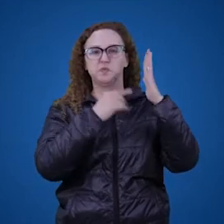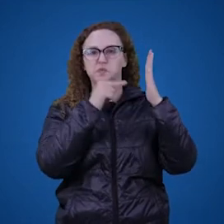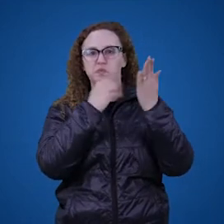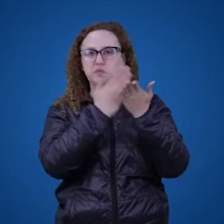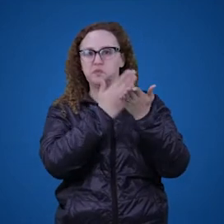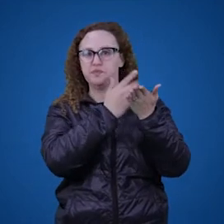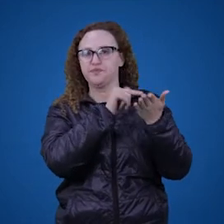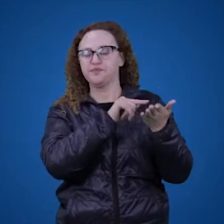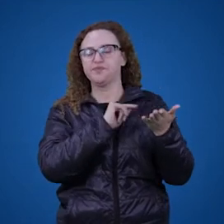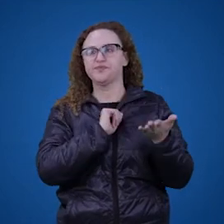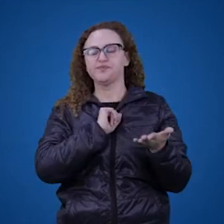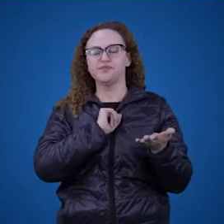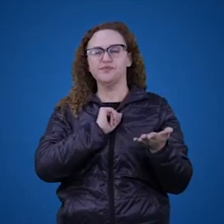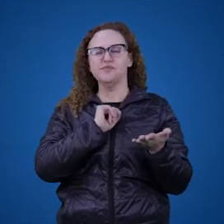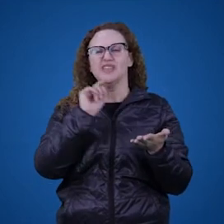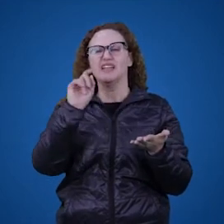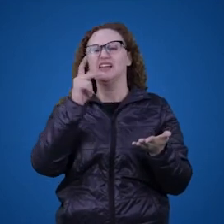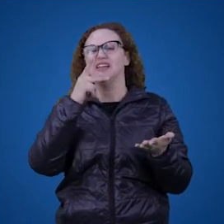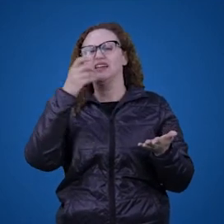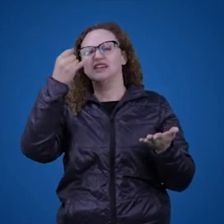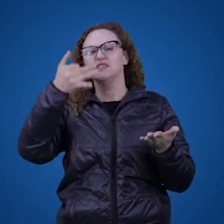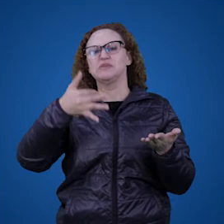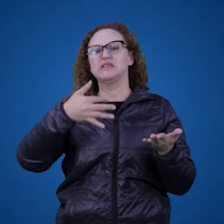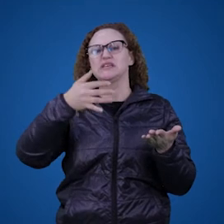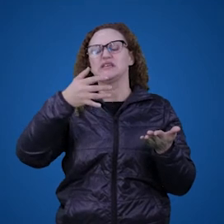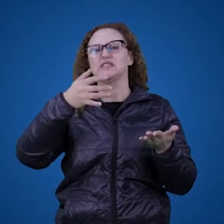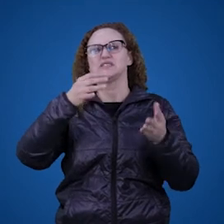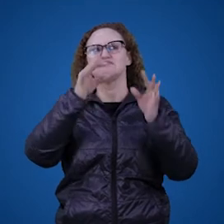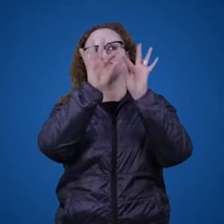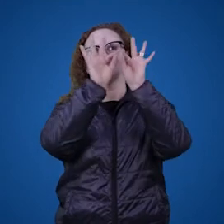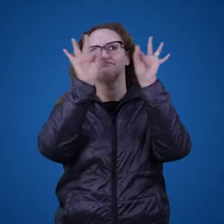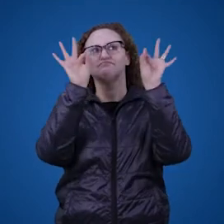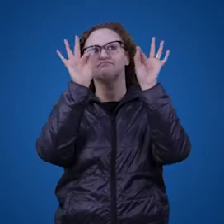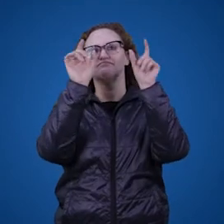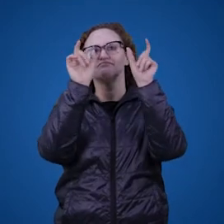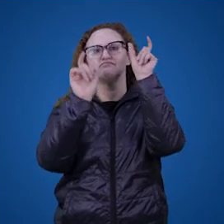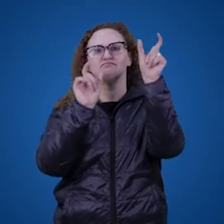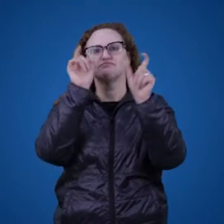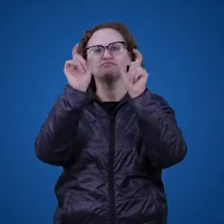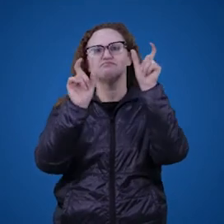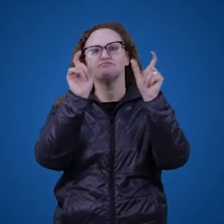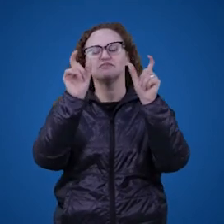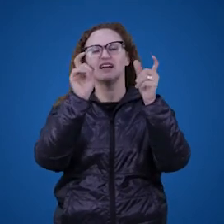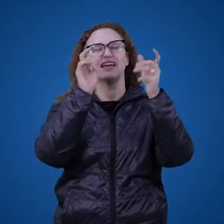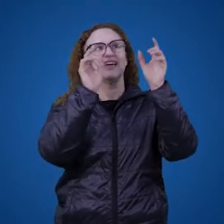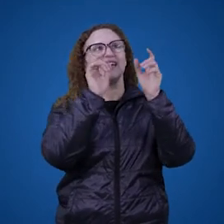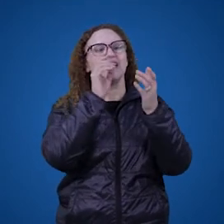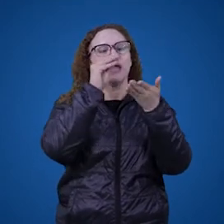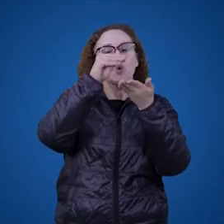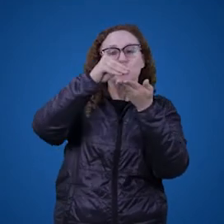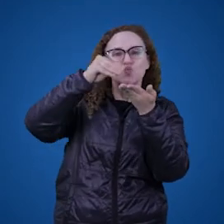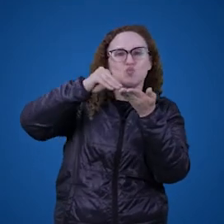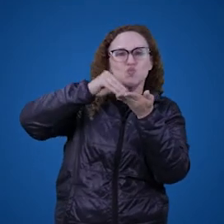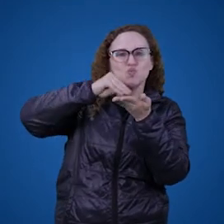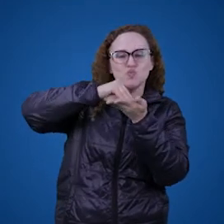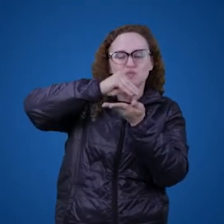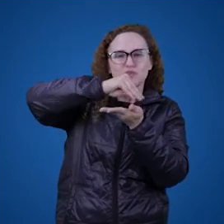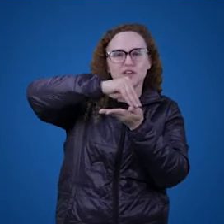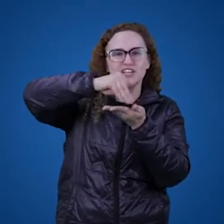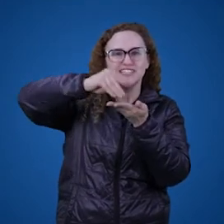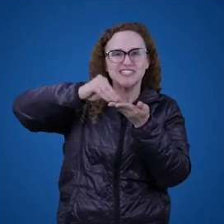Ludwig Wittgenstein, ele argumentou que as palavras e frases são mais como peças ou partes de um jogo,